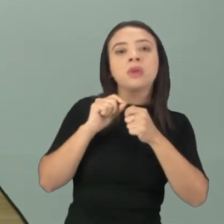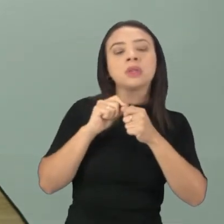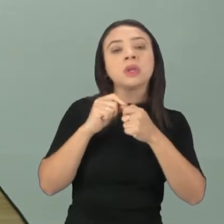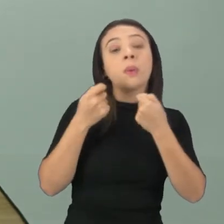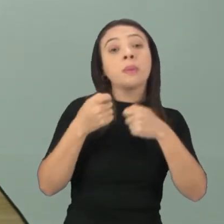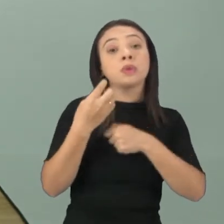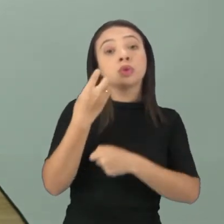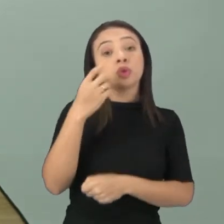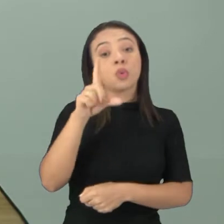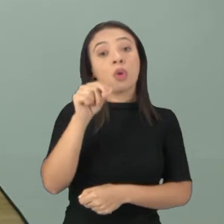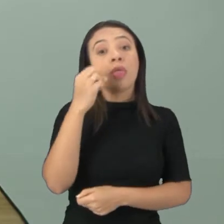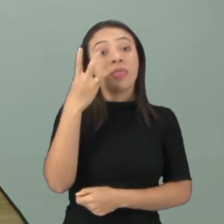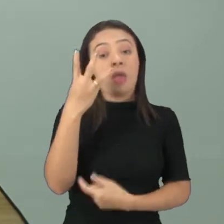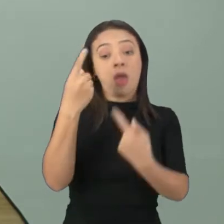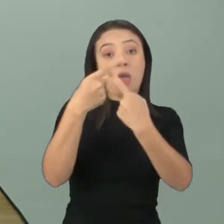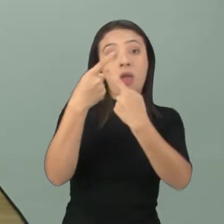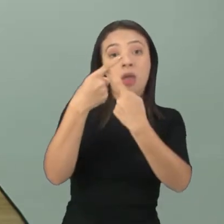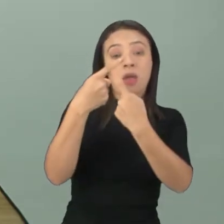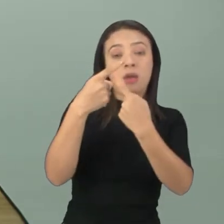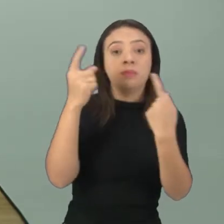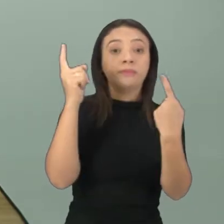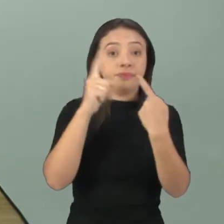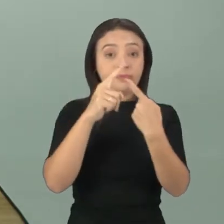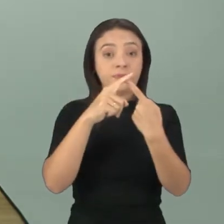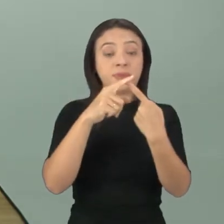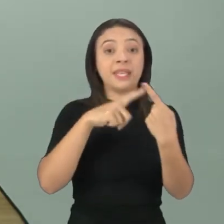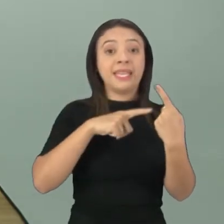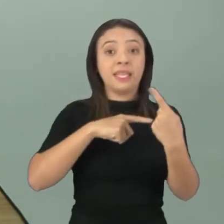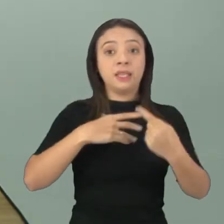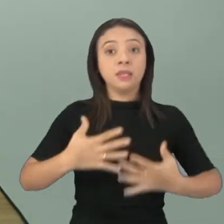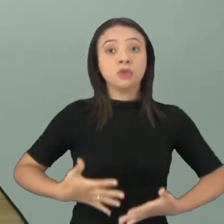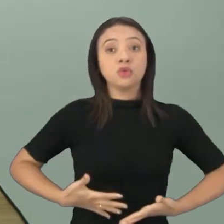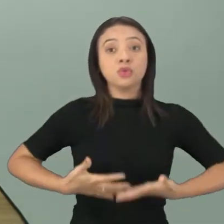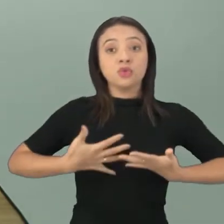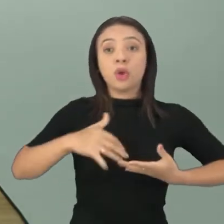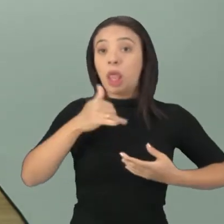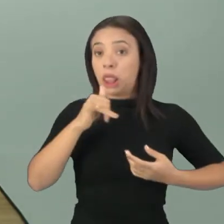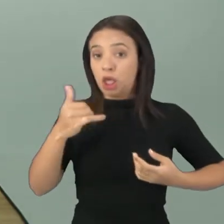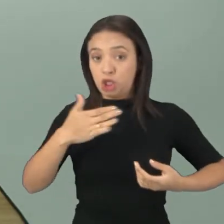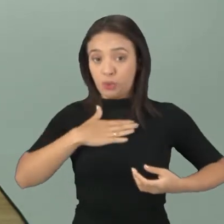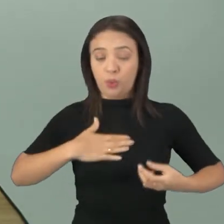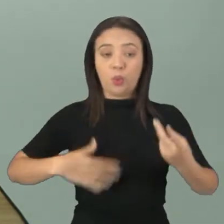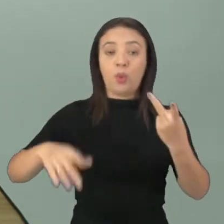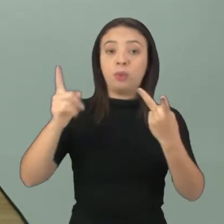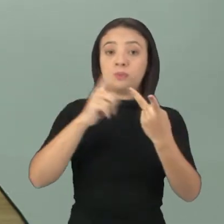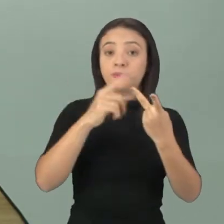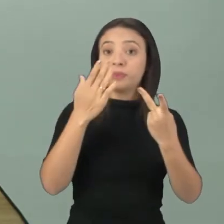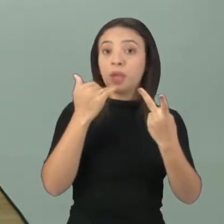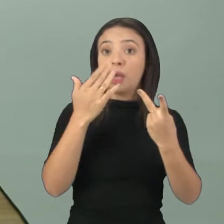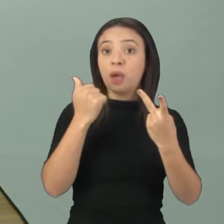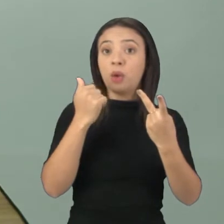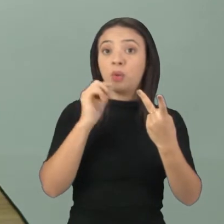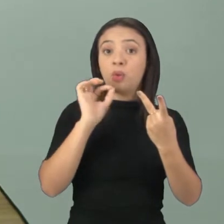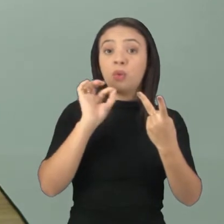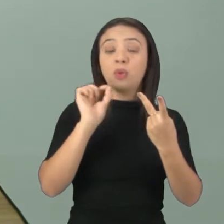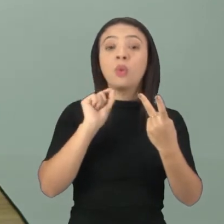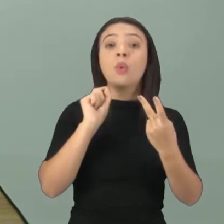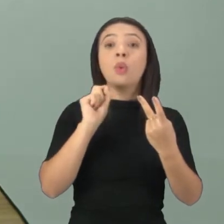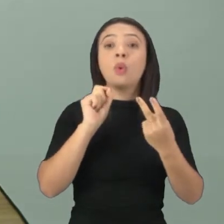três tipos, né? Que é os energéticos, para dar energia. Os construtores,